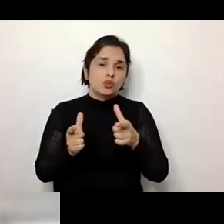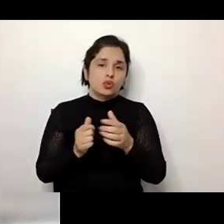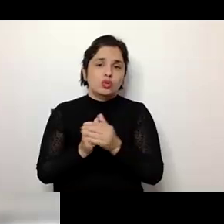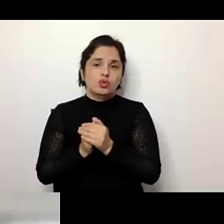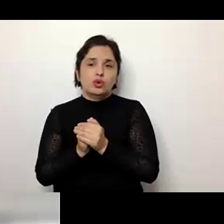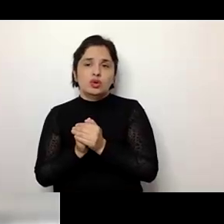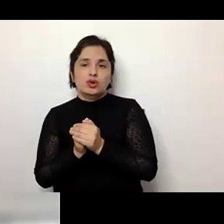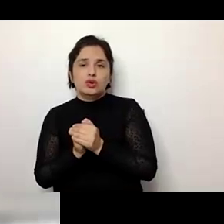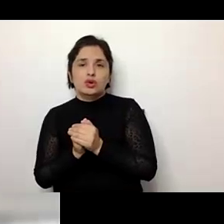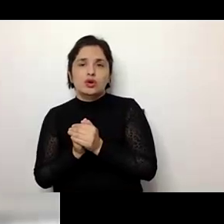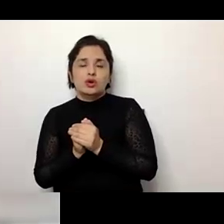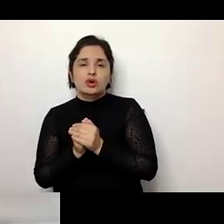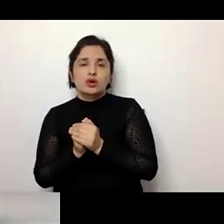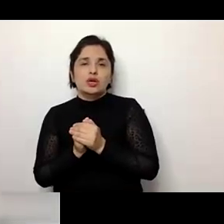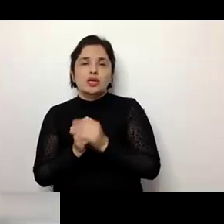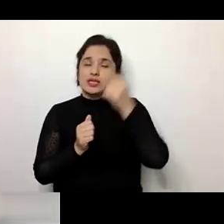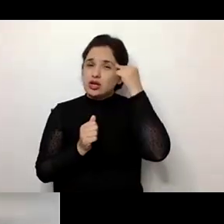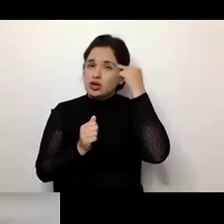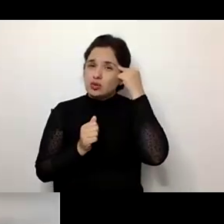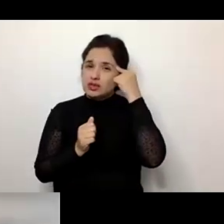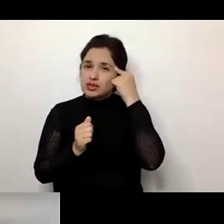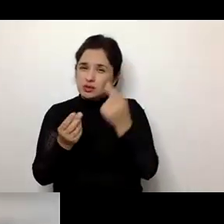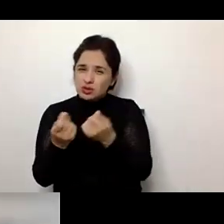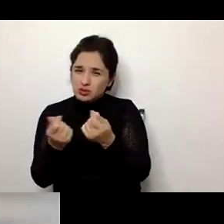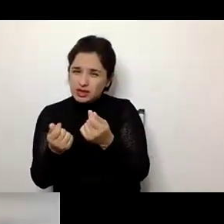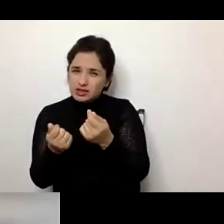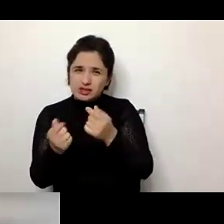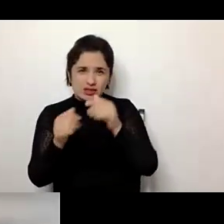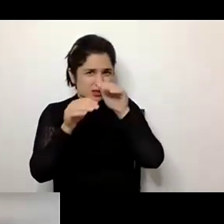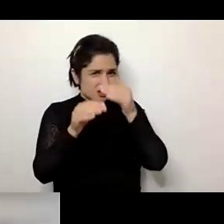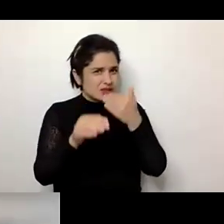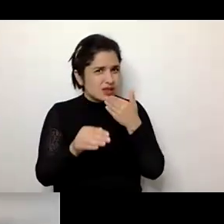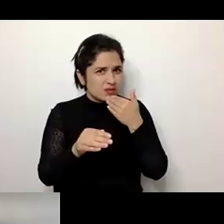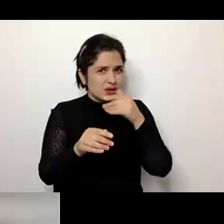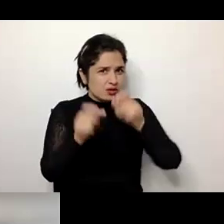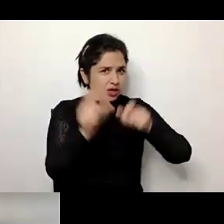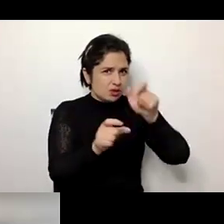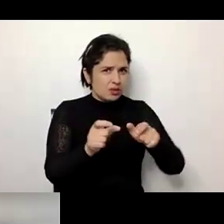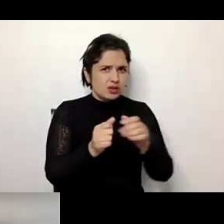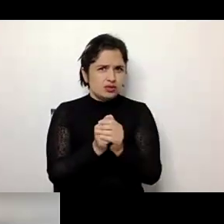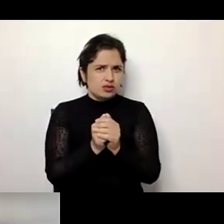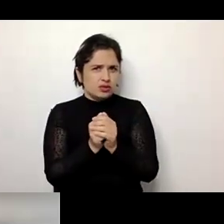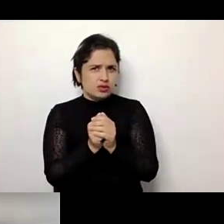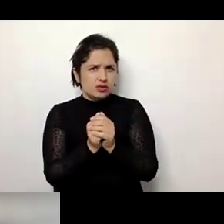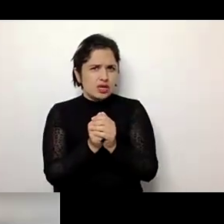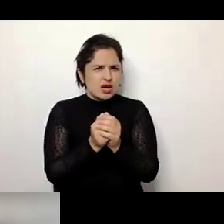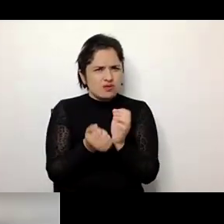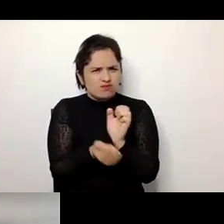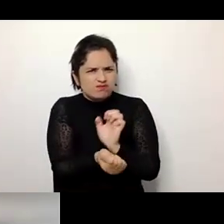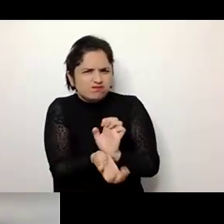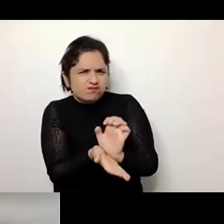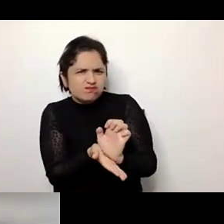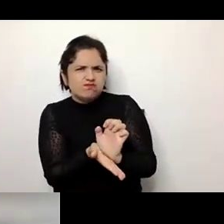Se nós pensarmos assim, nossa, mas isso parece que acontece também com o meu avô, que está idoso com a minha avó. Realmente, são